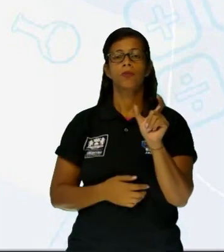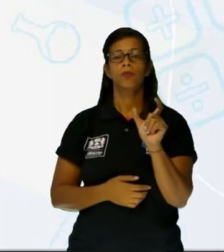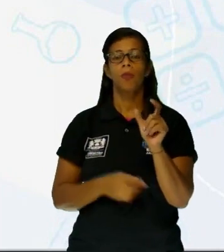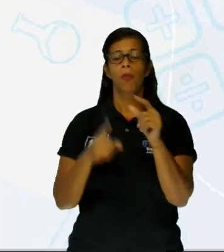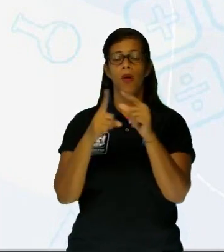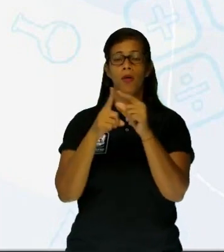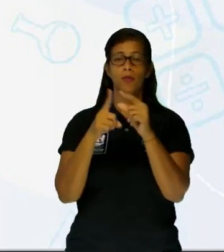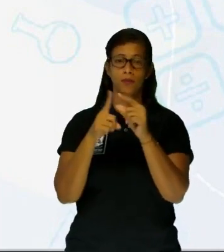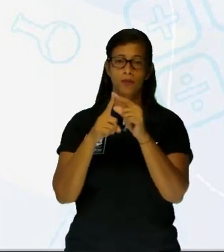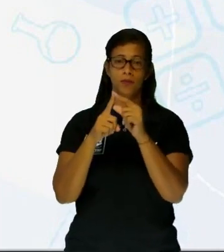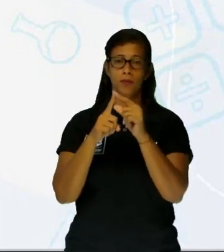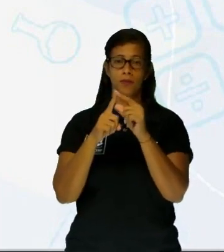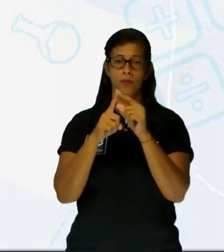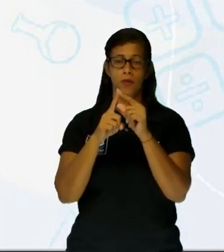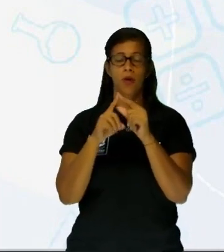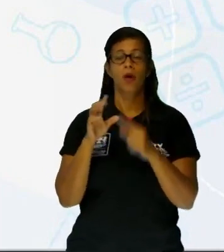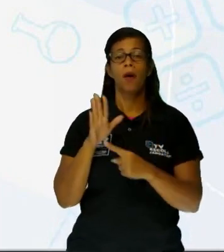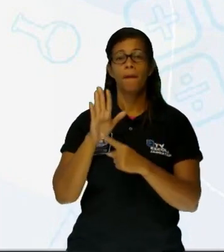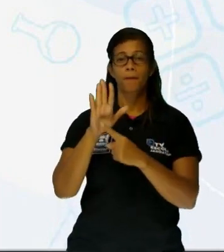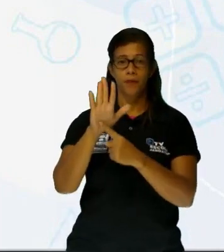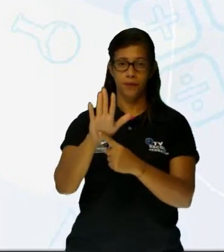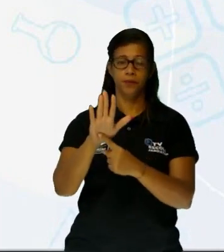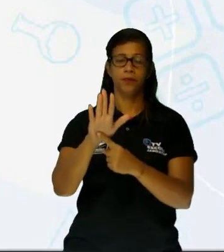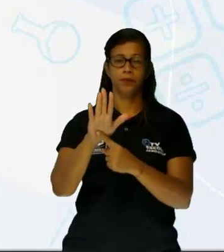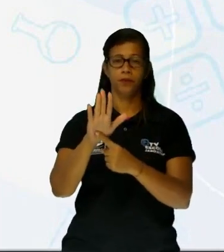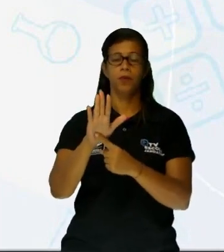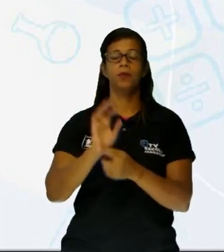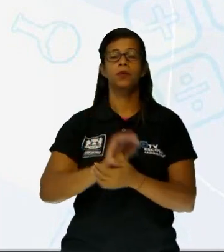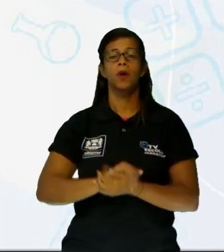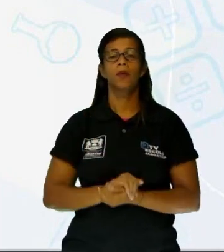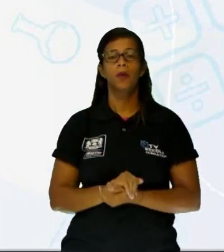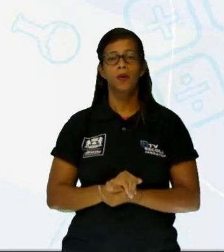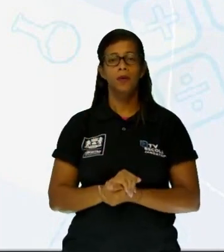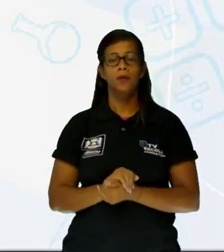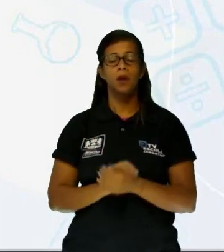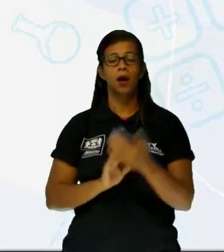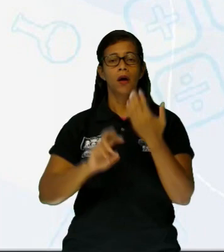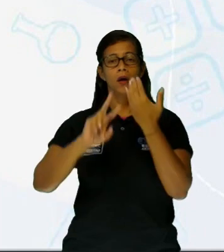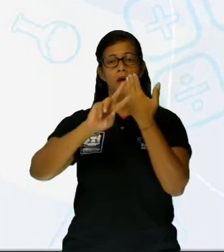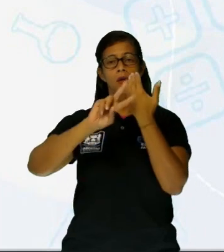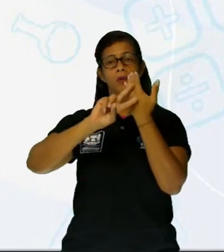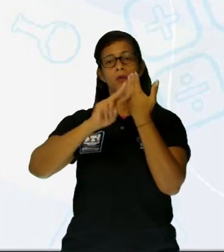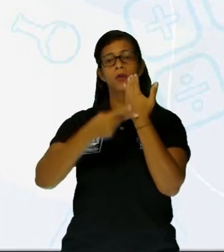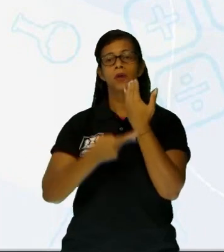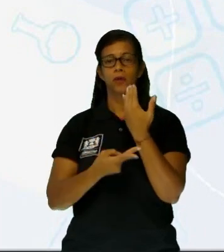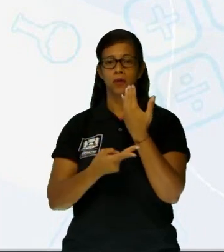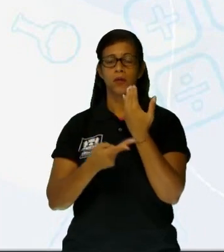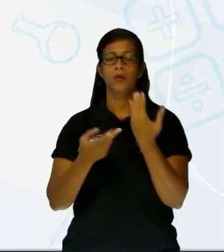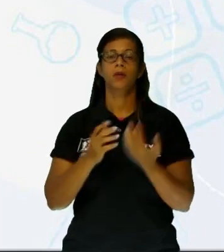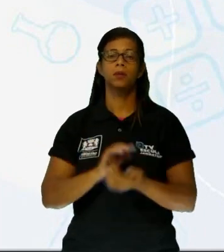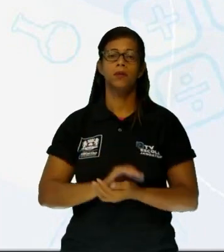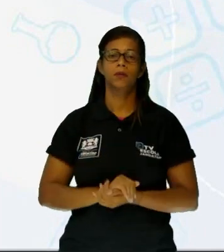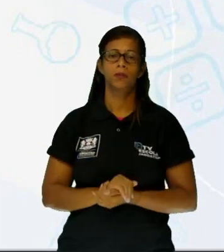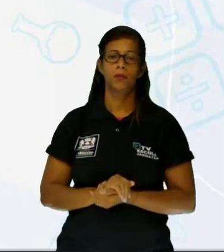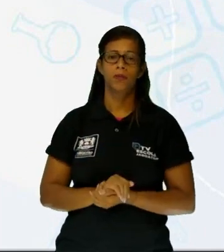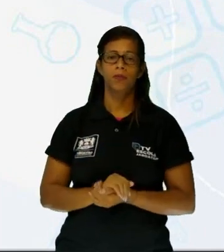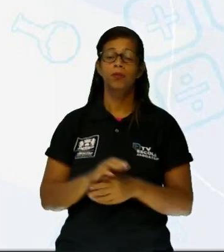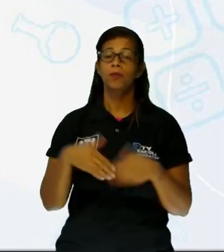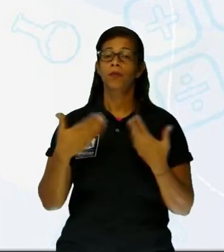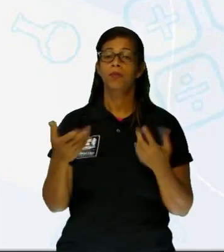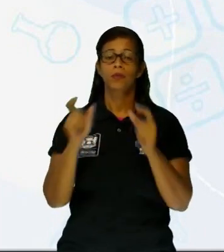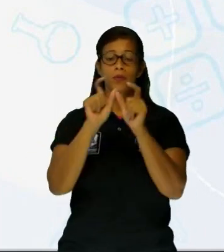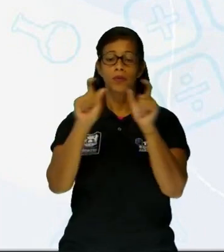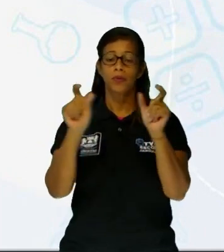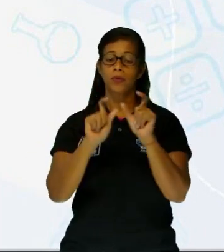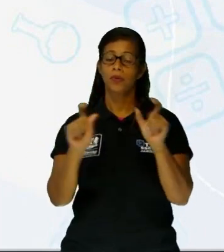consequência. Aí a gente vai ter que ver aí quais são os termos que surgem, né? Ele sugere para a gente benéfica, concomitante.